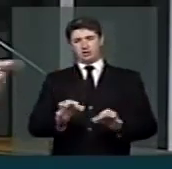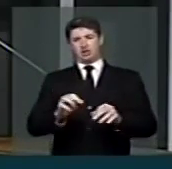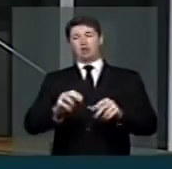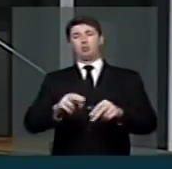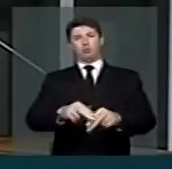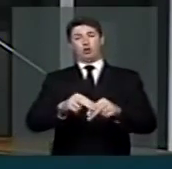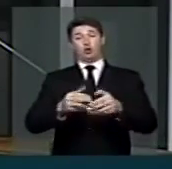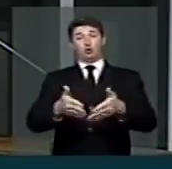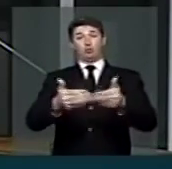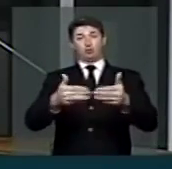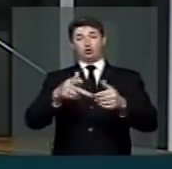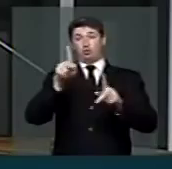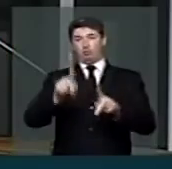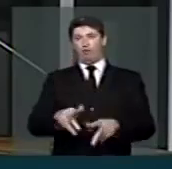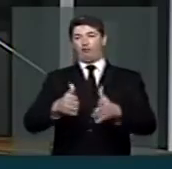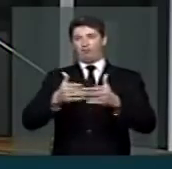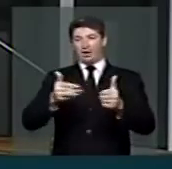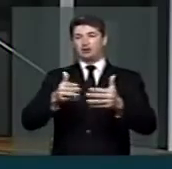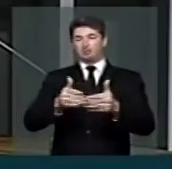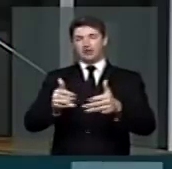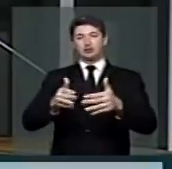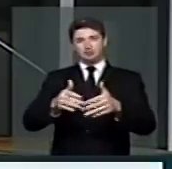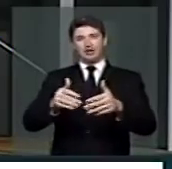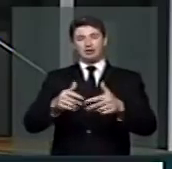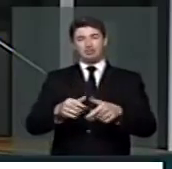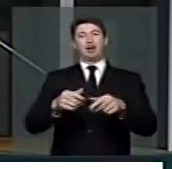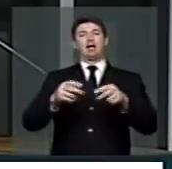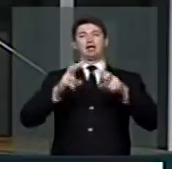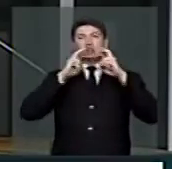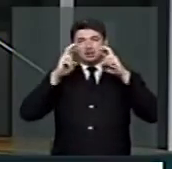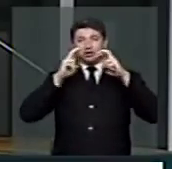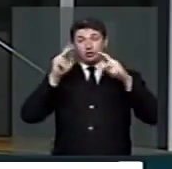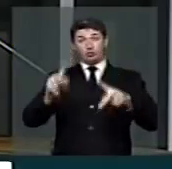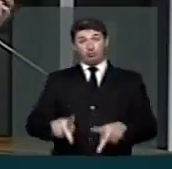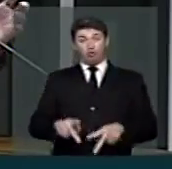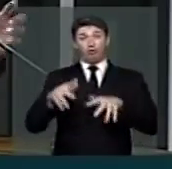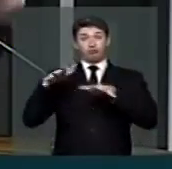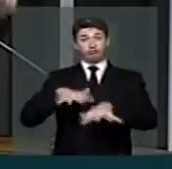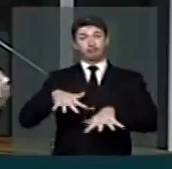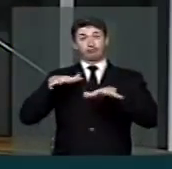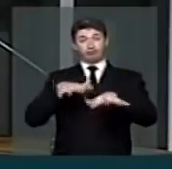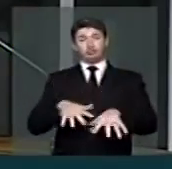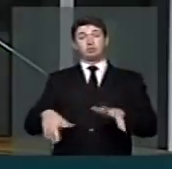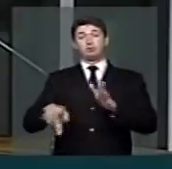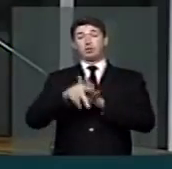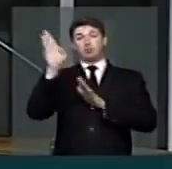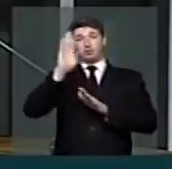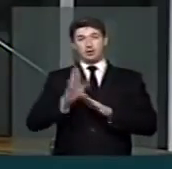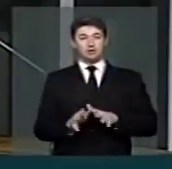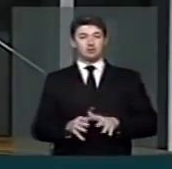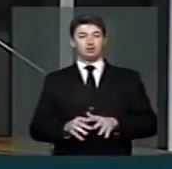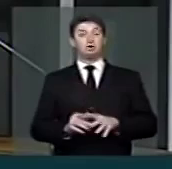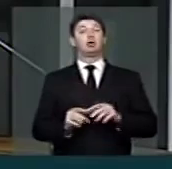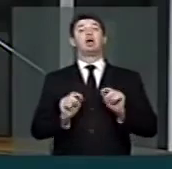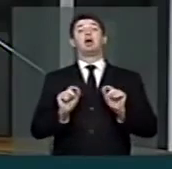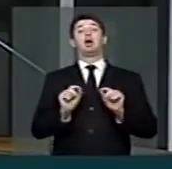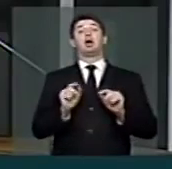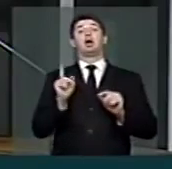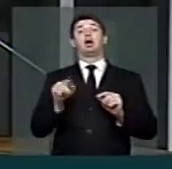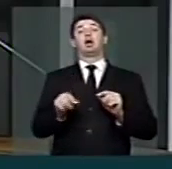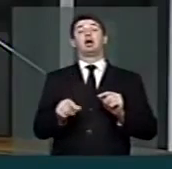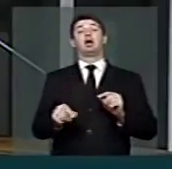anseios da população, aos clamores da população, do povo em geral, da nação brasileira, é exatamente